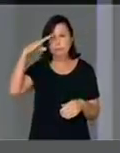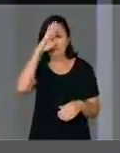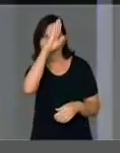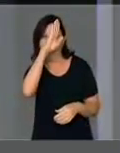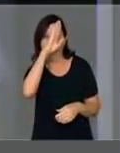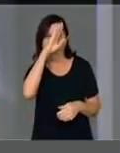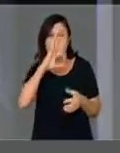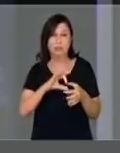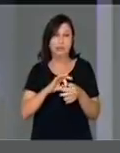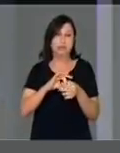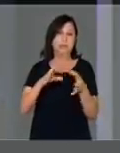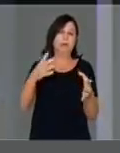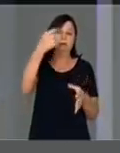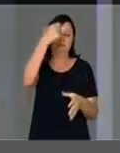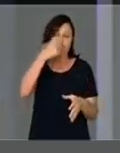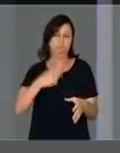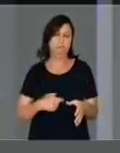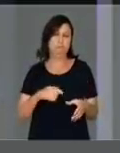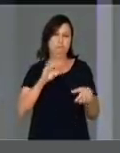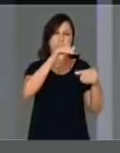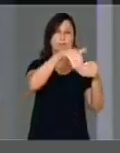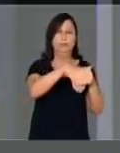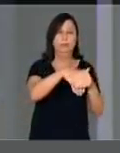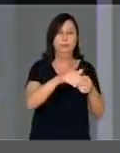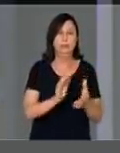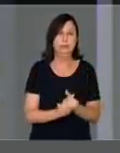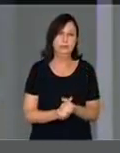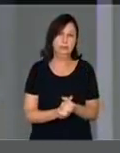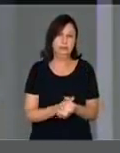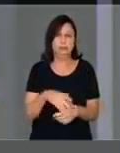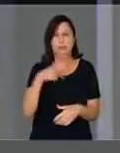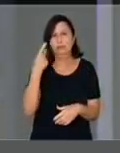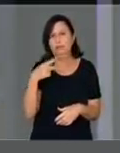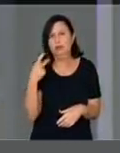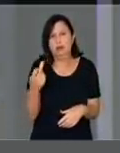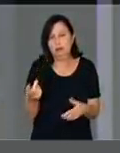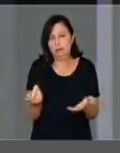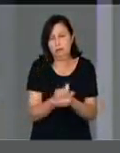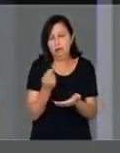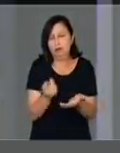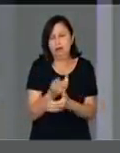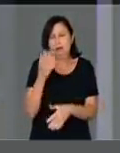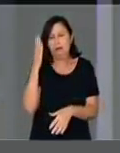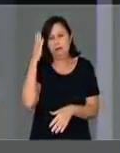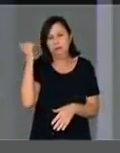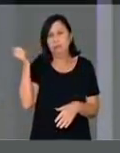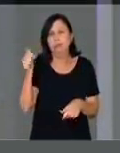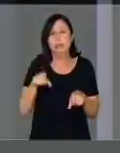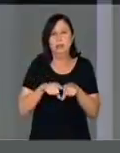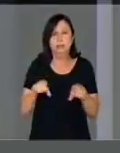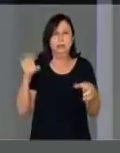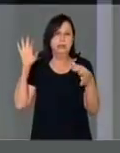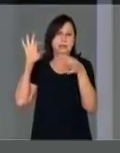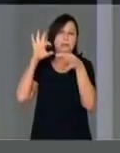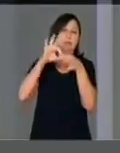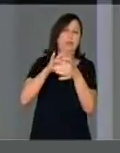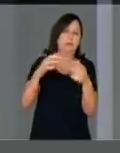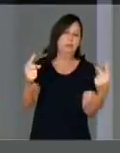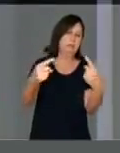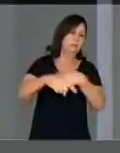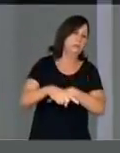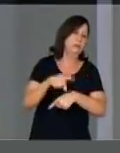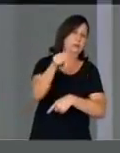Vem querer falar de décimo terceiro. O cara foi infeliz lá numa fala, o Mourão. Ele falou de um contexto que vocês colocaram em outro.